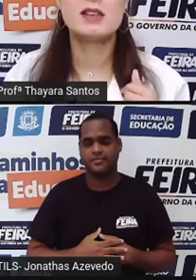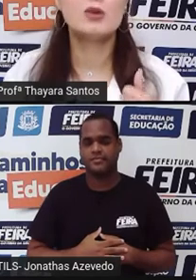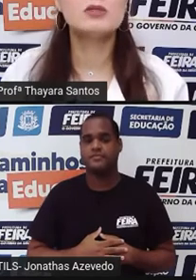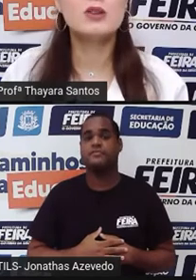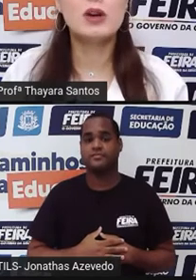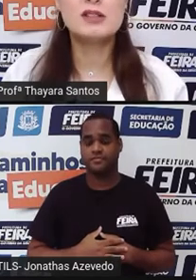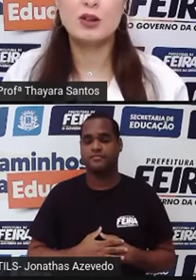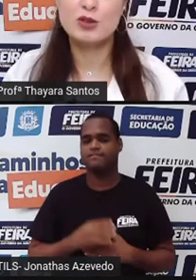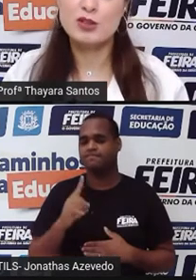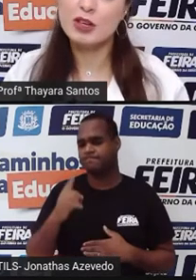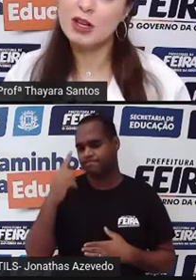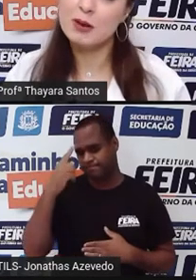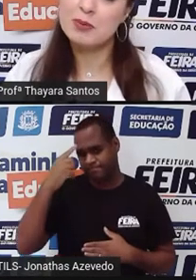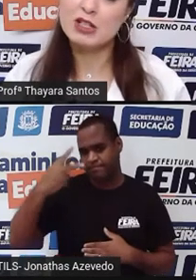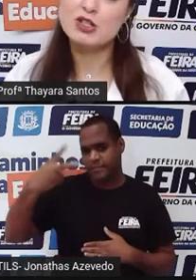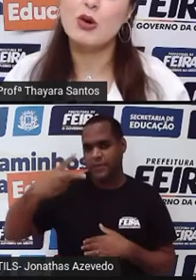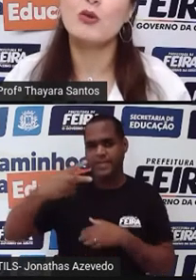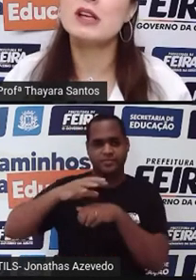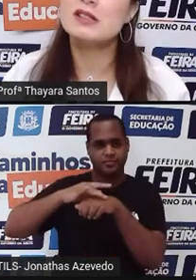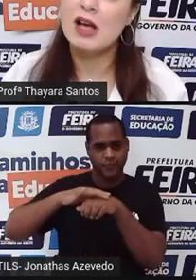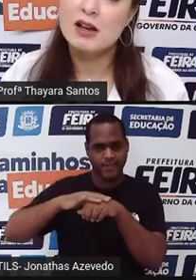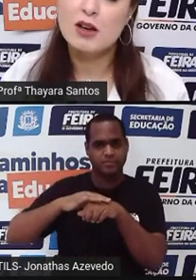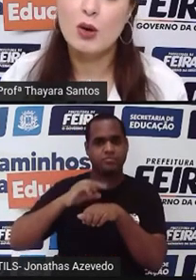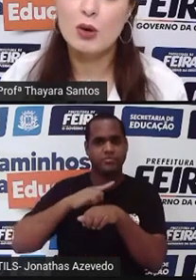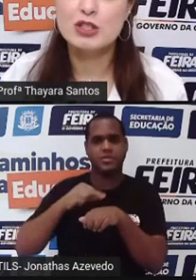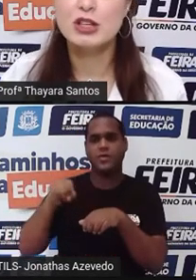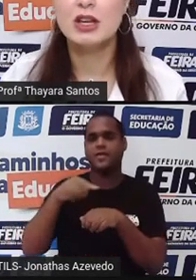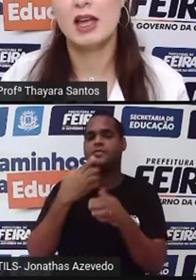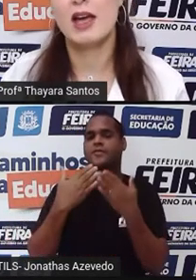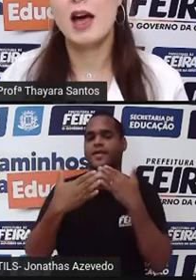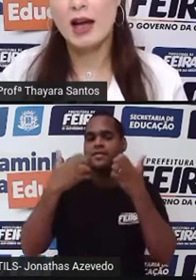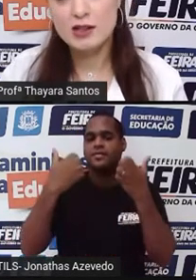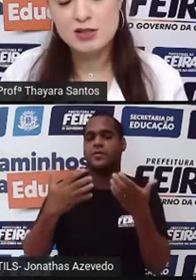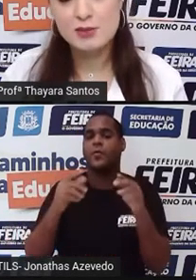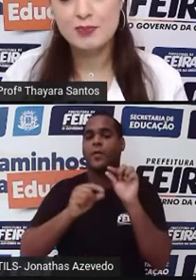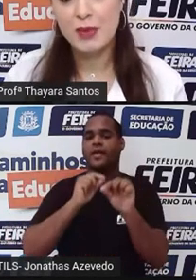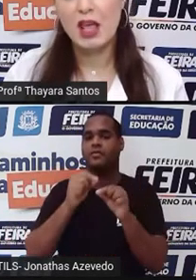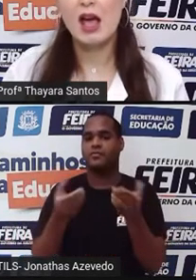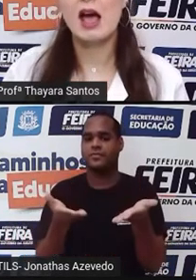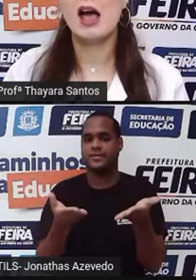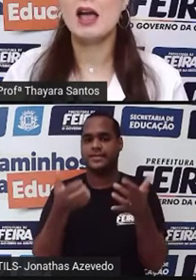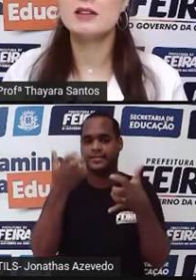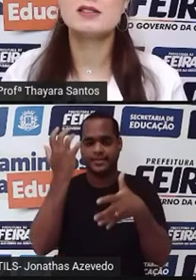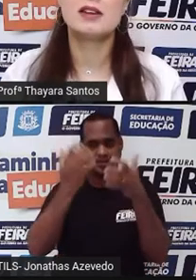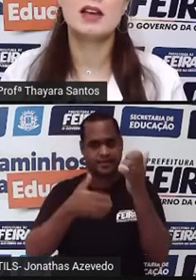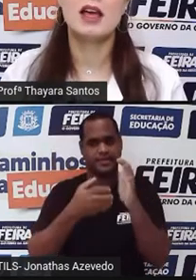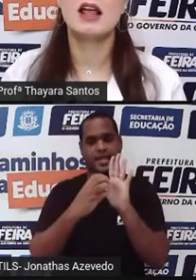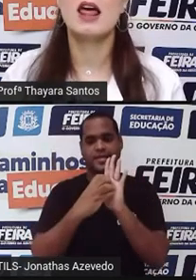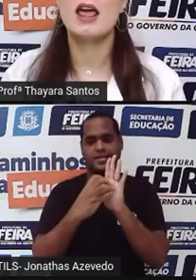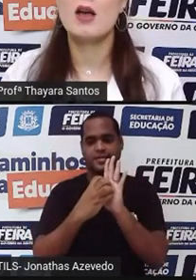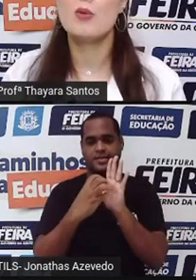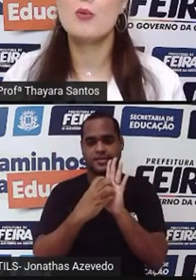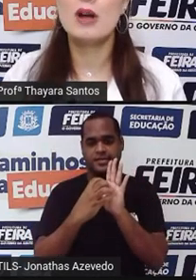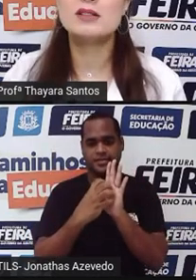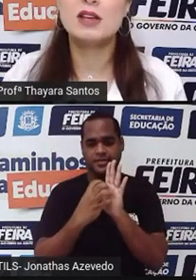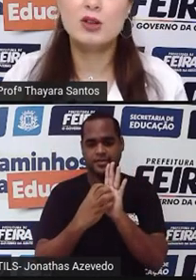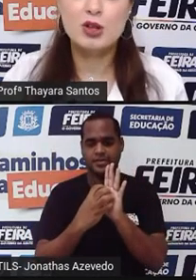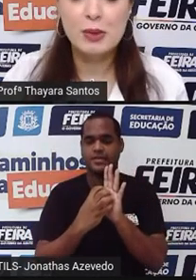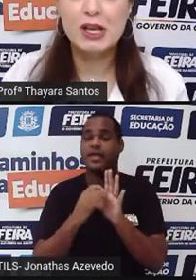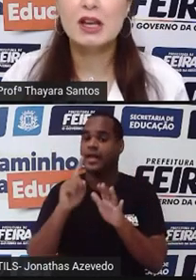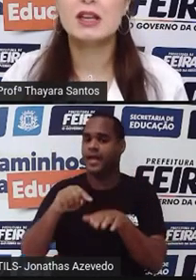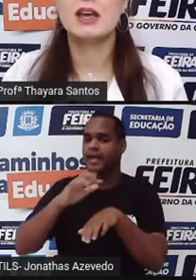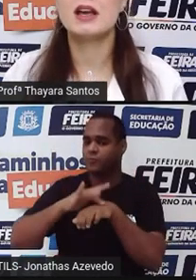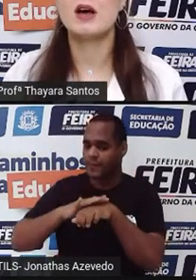A segunda doença que eu trouxe aqui para a gente conversar hoje é a AIDS. A AIDS, ela é uma